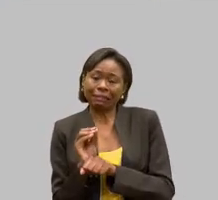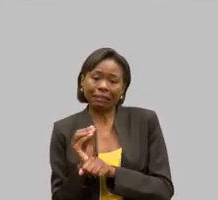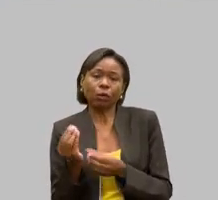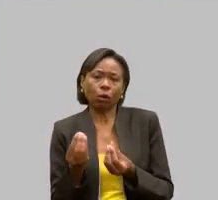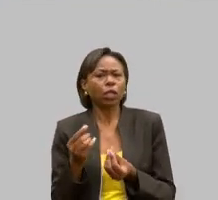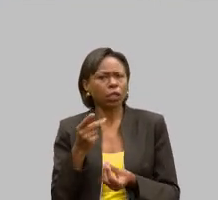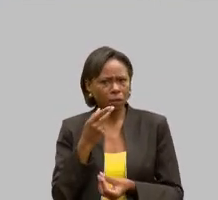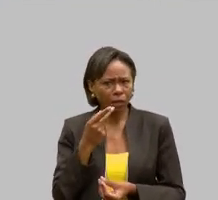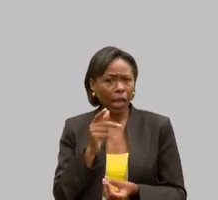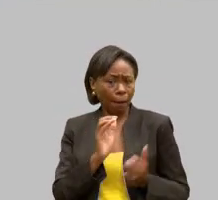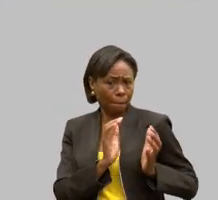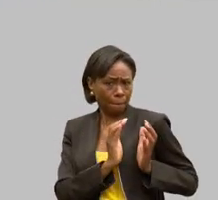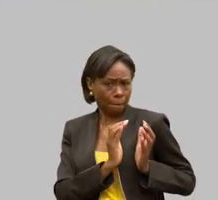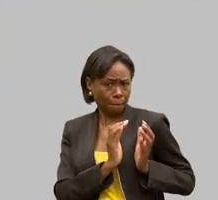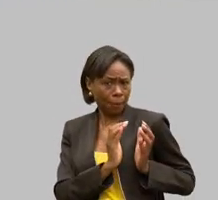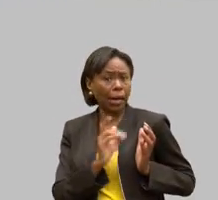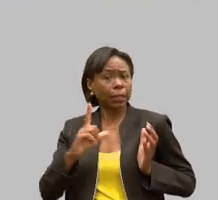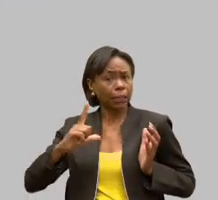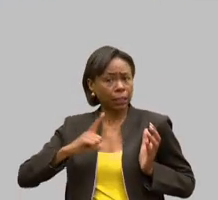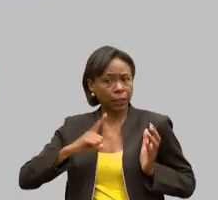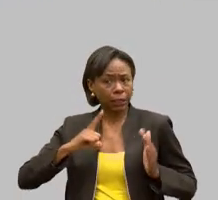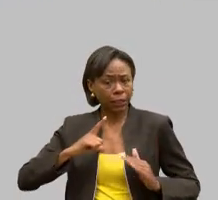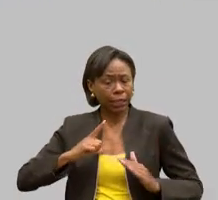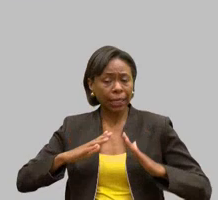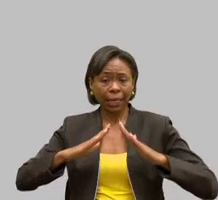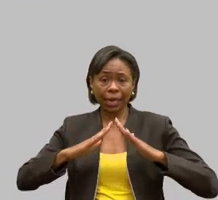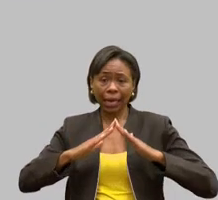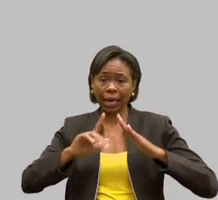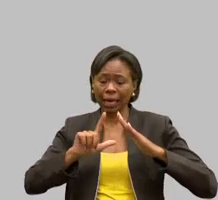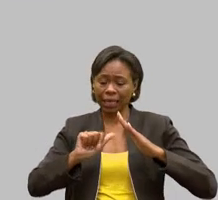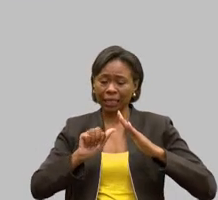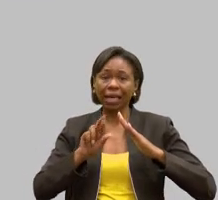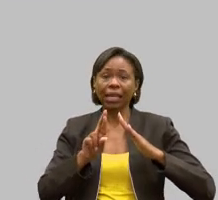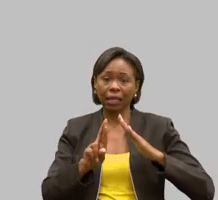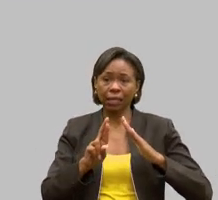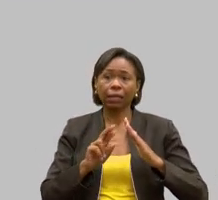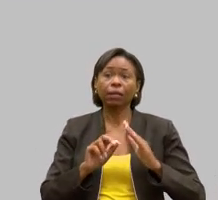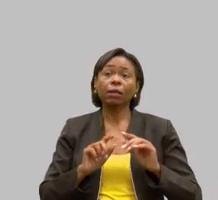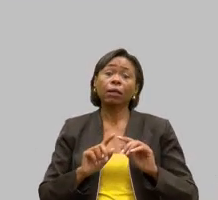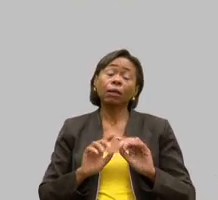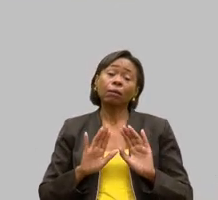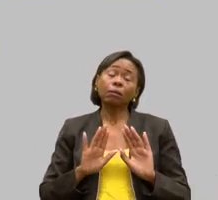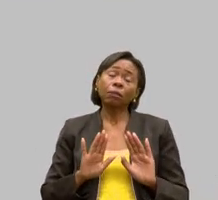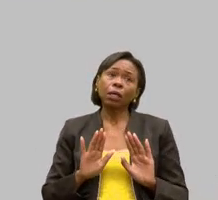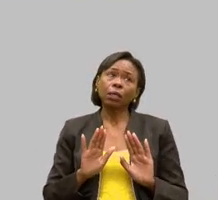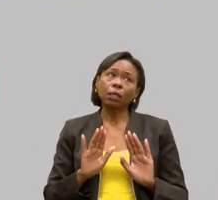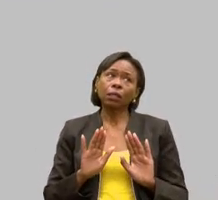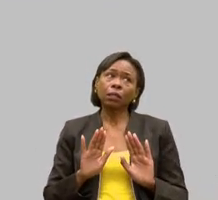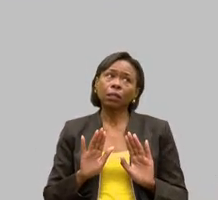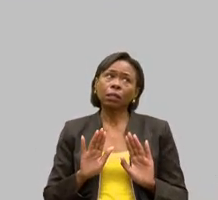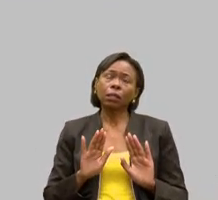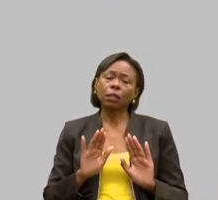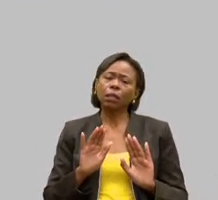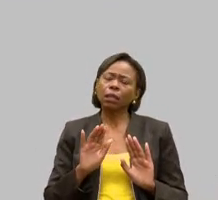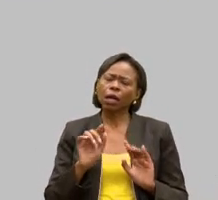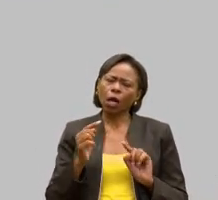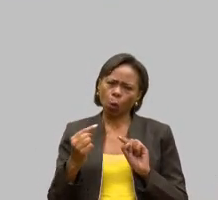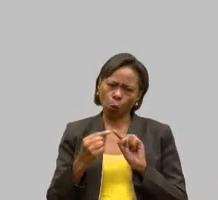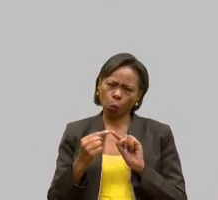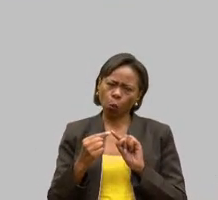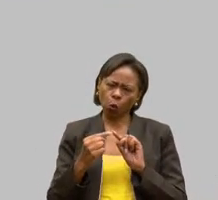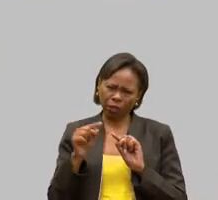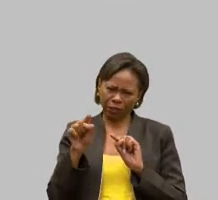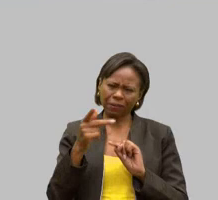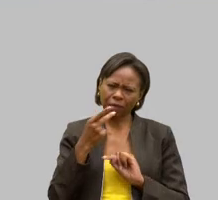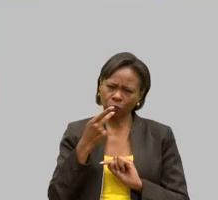PAI tem, a esse trabalho muito especial. Mas o que me traz a remeter na sua fala é que a